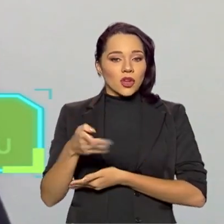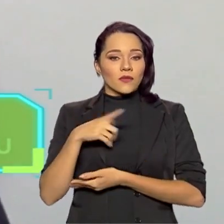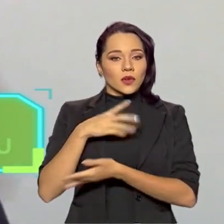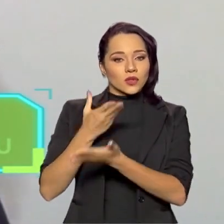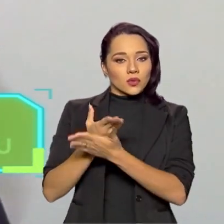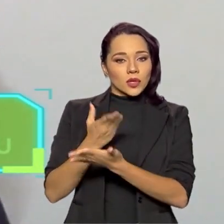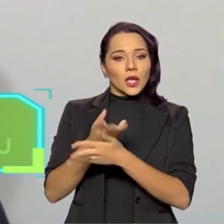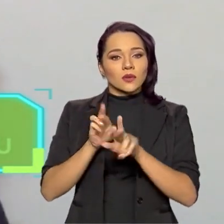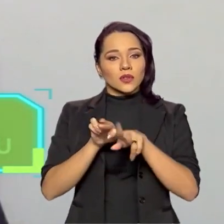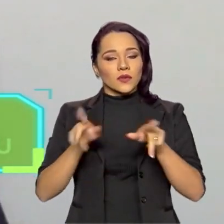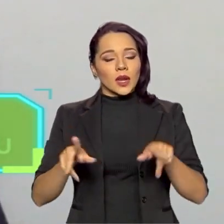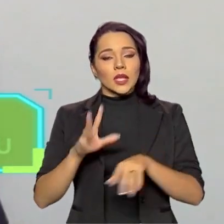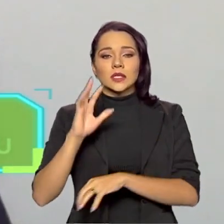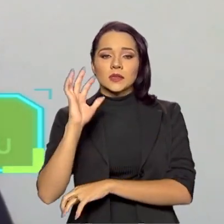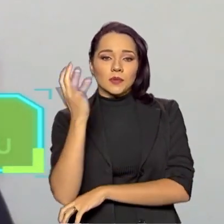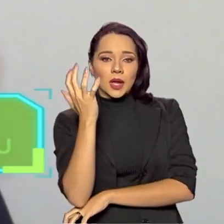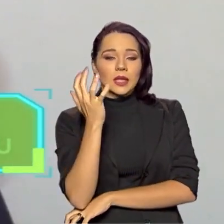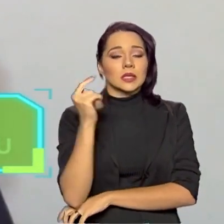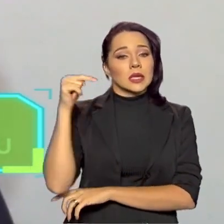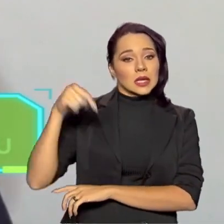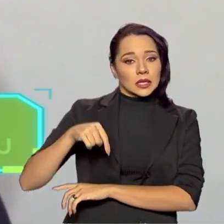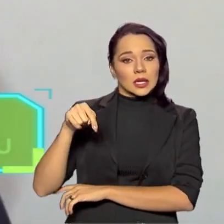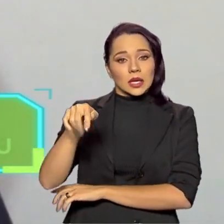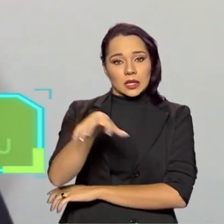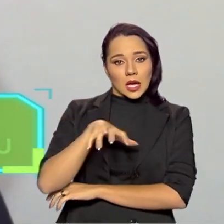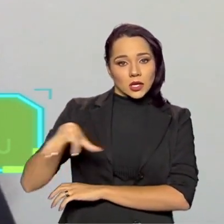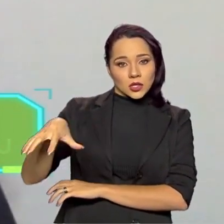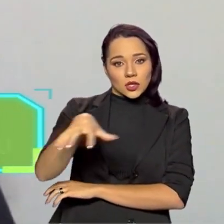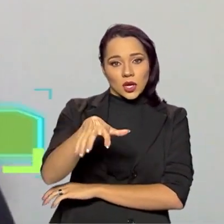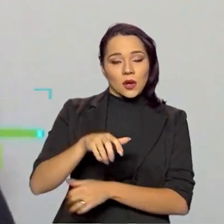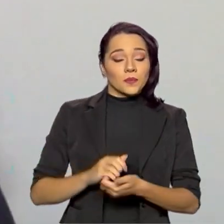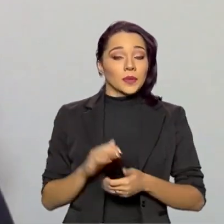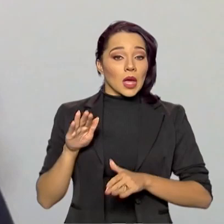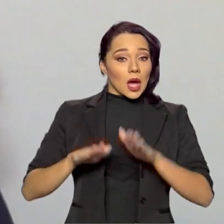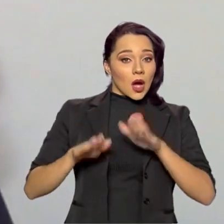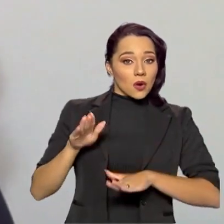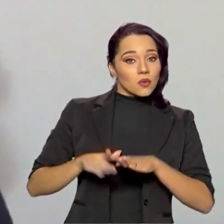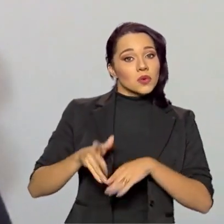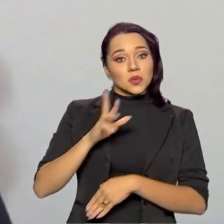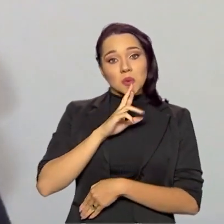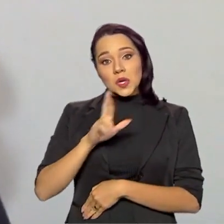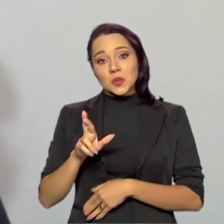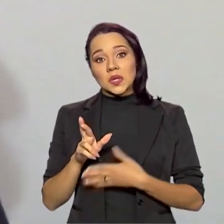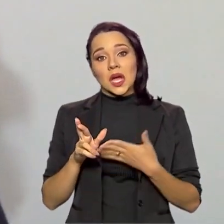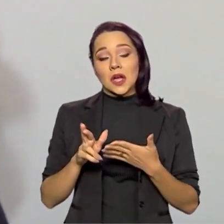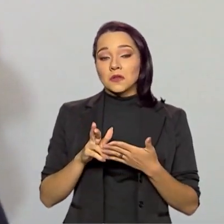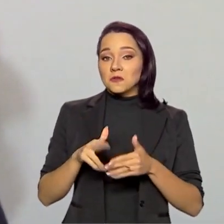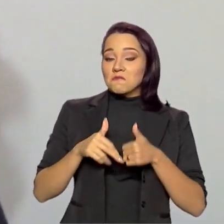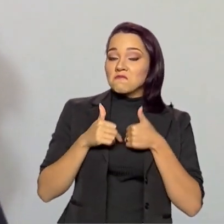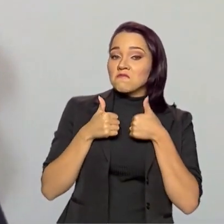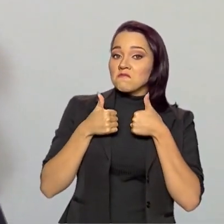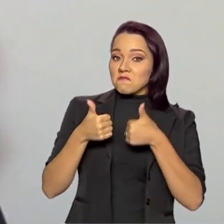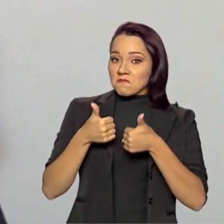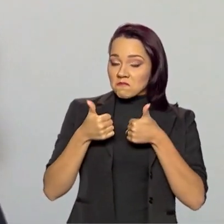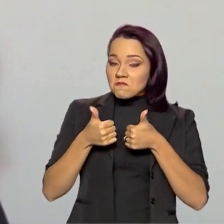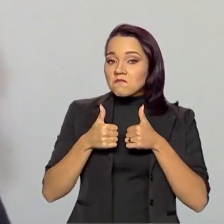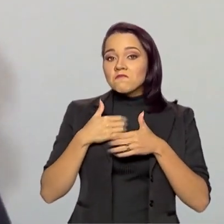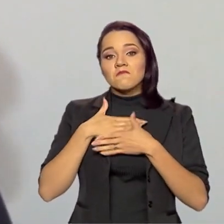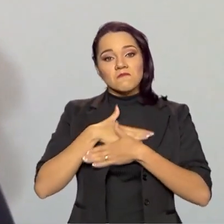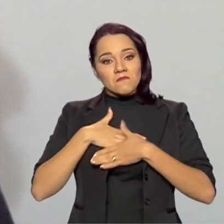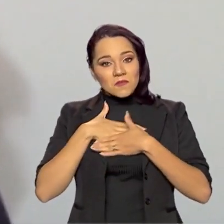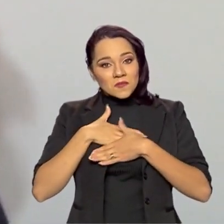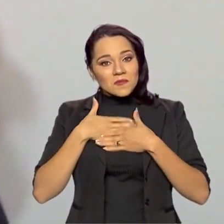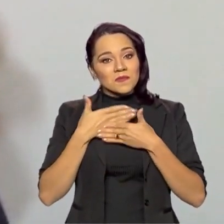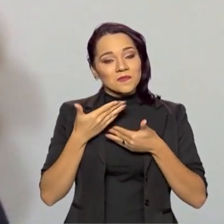estudadas diversas plantas aqui da região, algumas com resultados bastante satisfatórios,